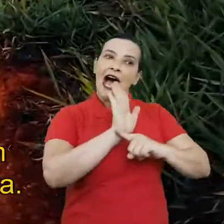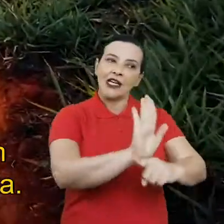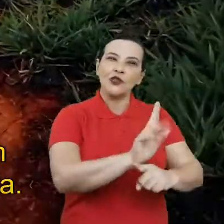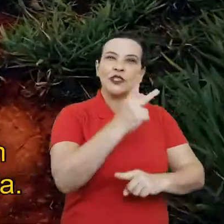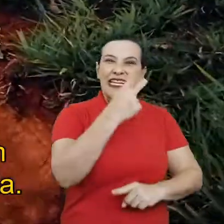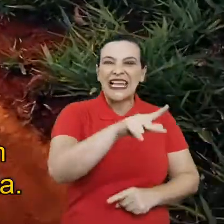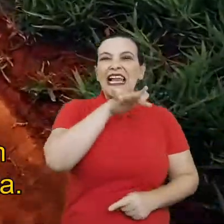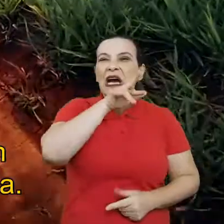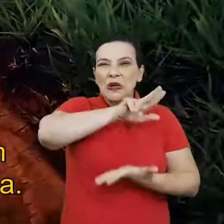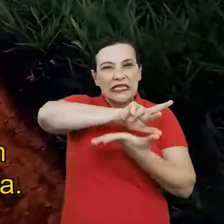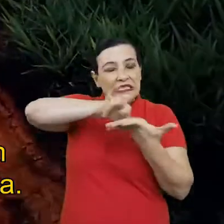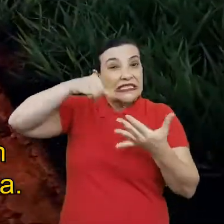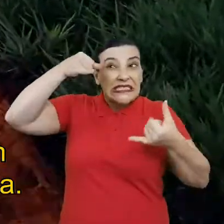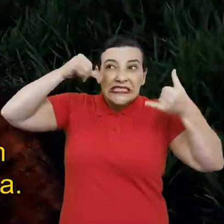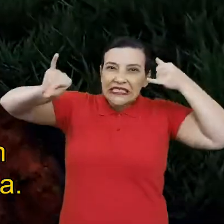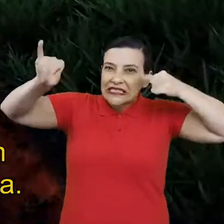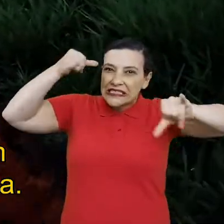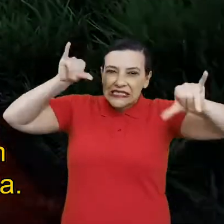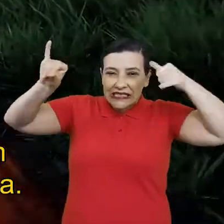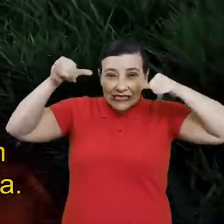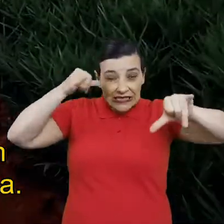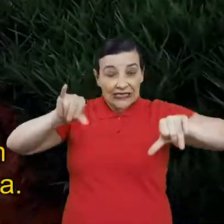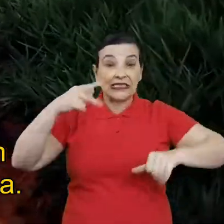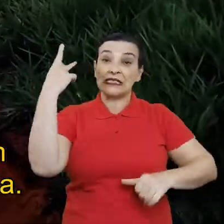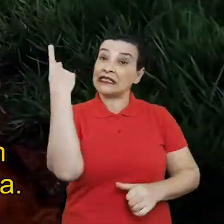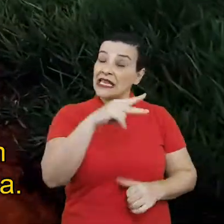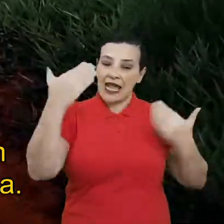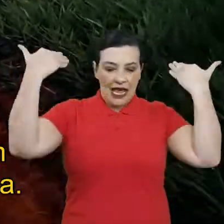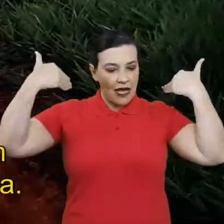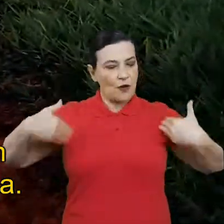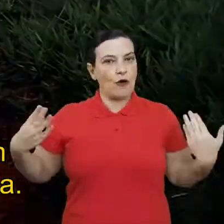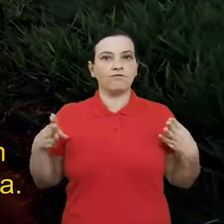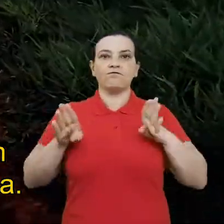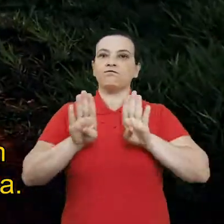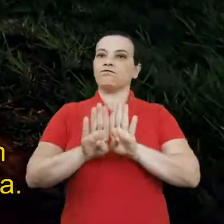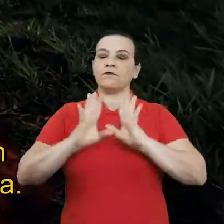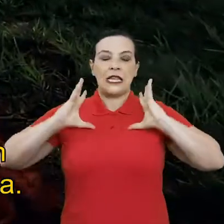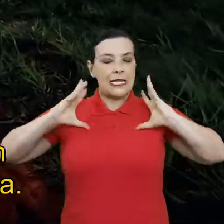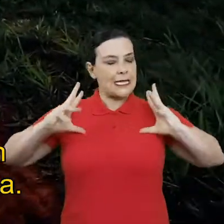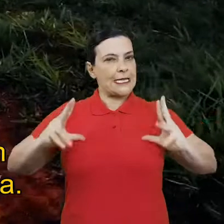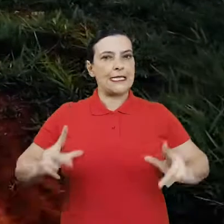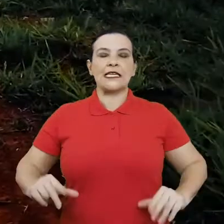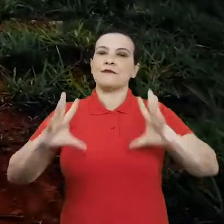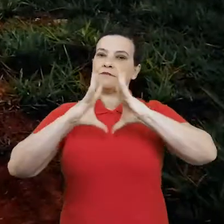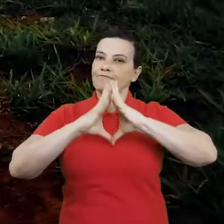por fim, fechará o corpo da pessoa, assim tornando a pessoa mais limpa, ou seja, curada.